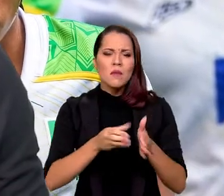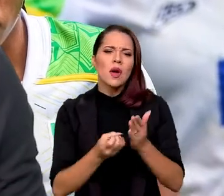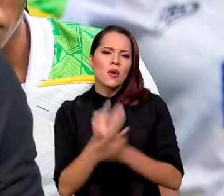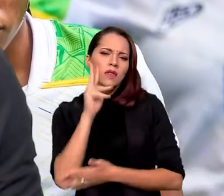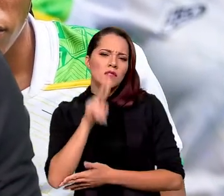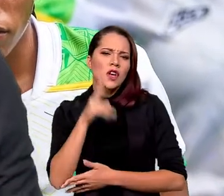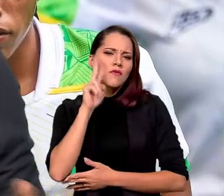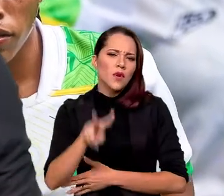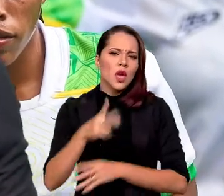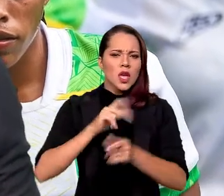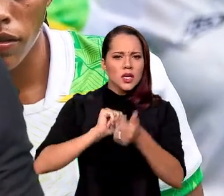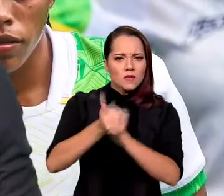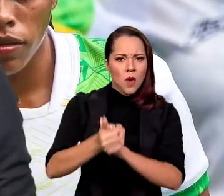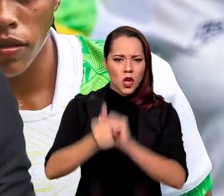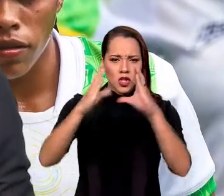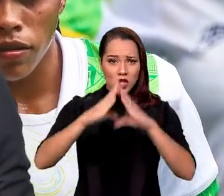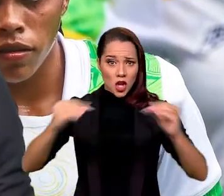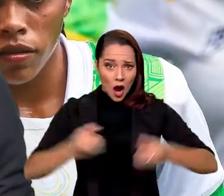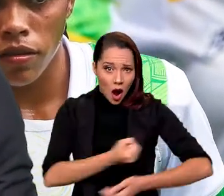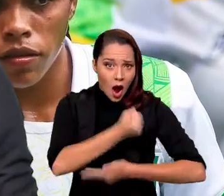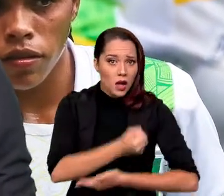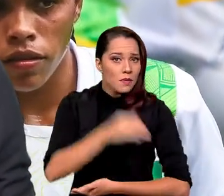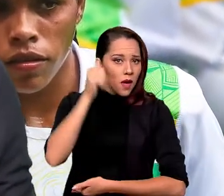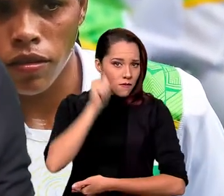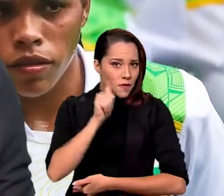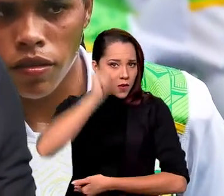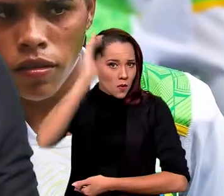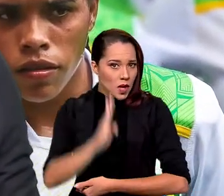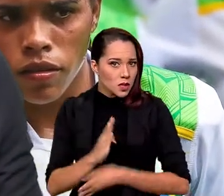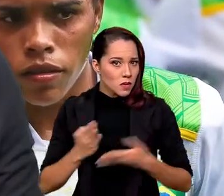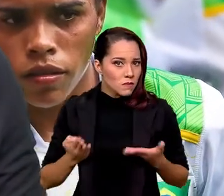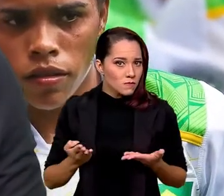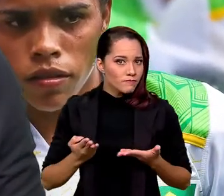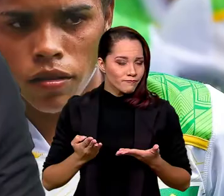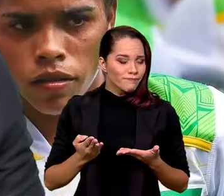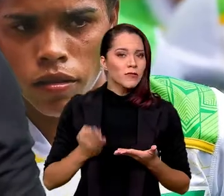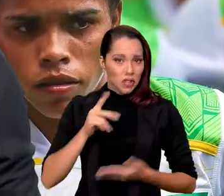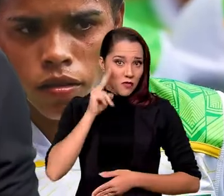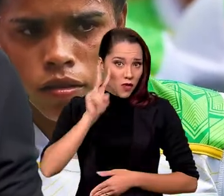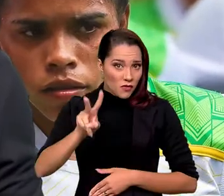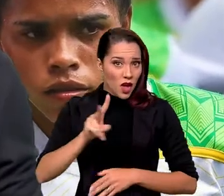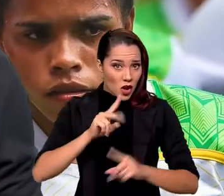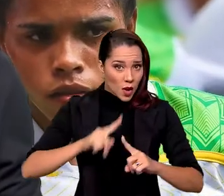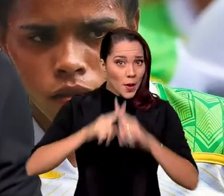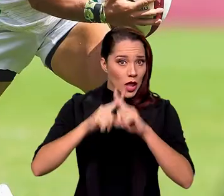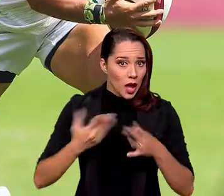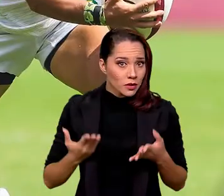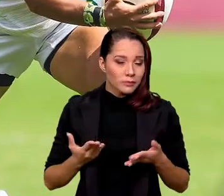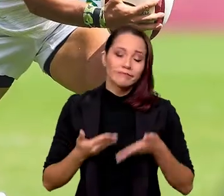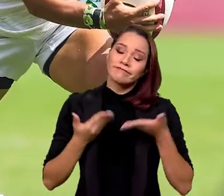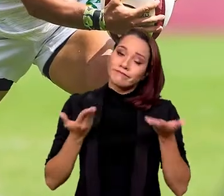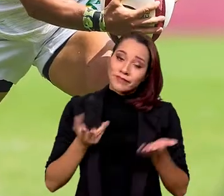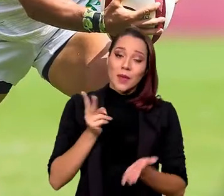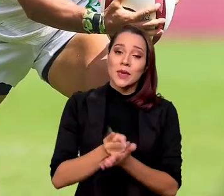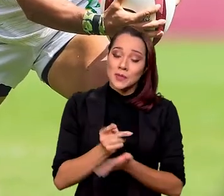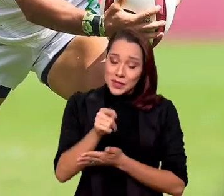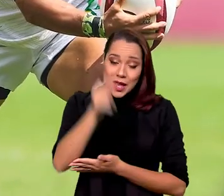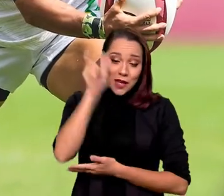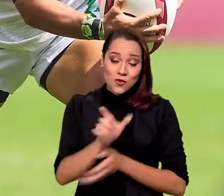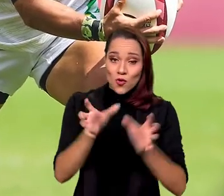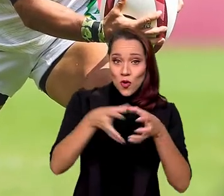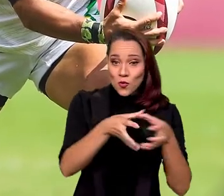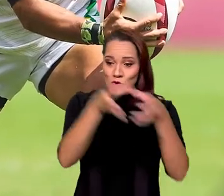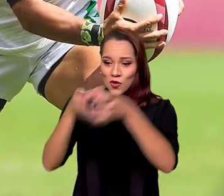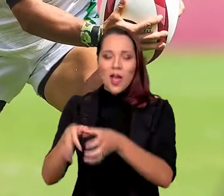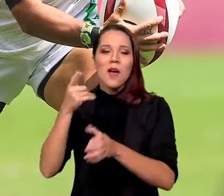vezes você já ouviu falar do rugby de set feminino no Brasil? Já foi ver algum jogo? Então, mesmo assim,